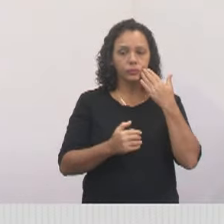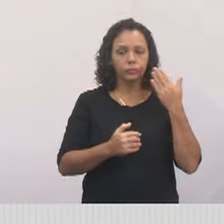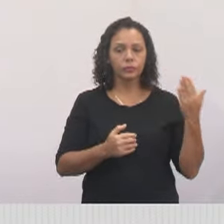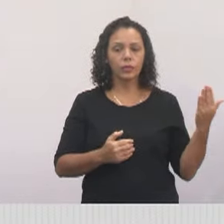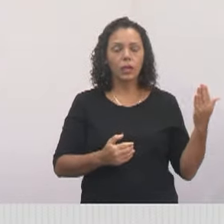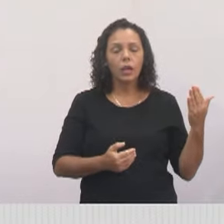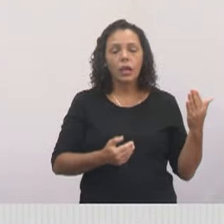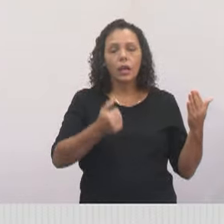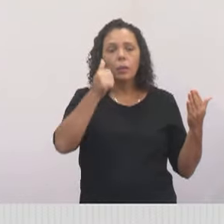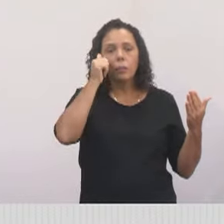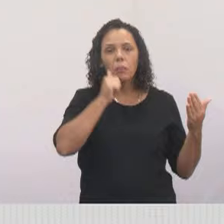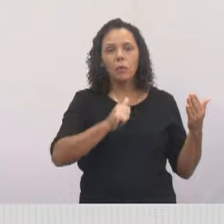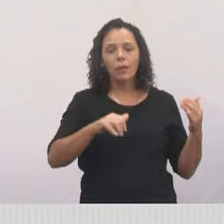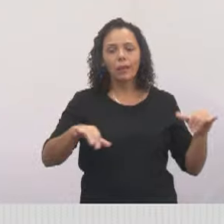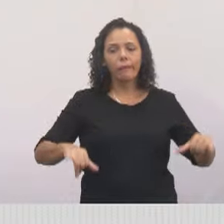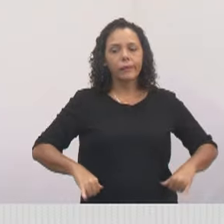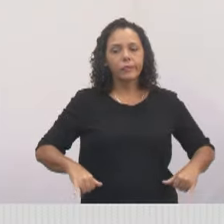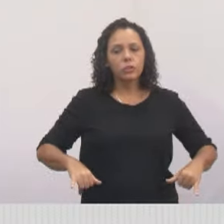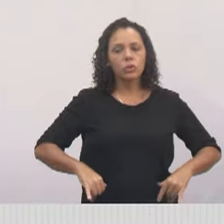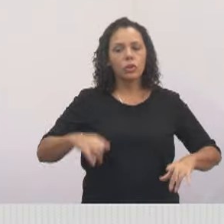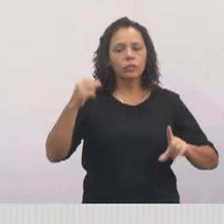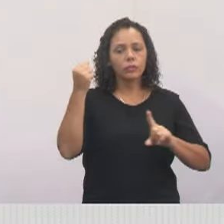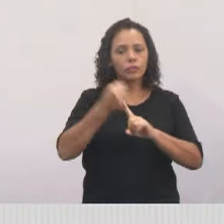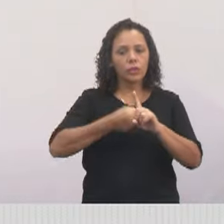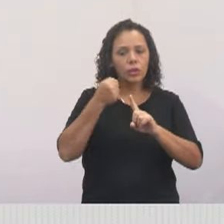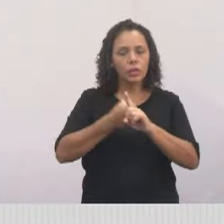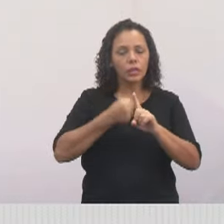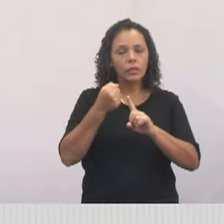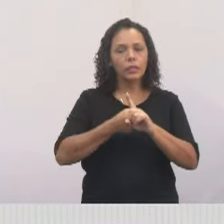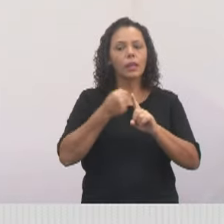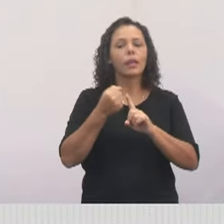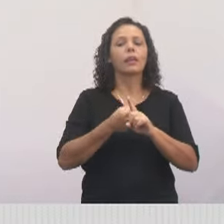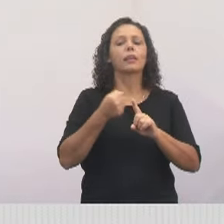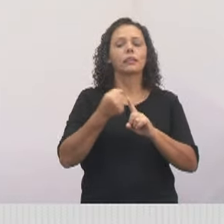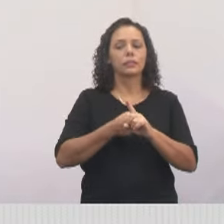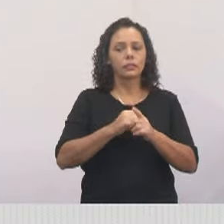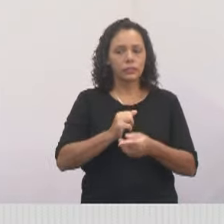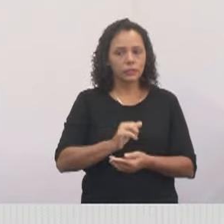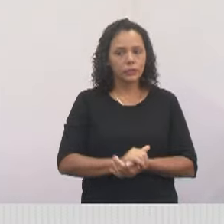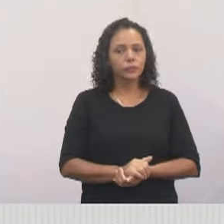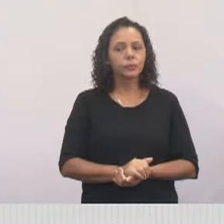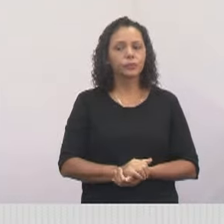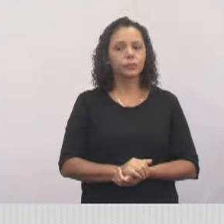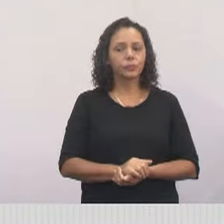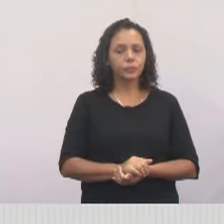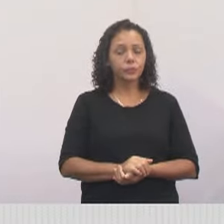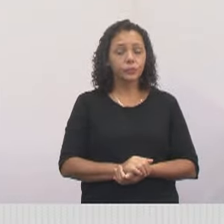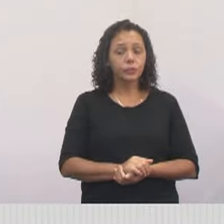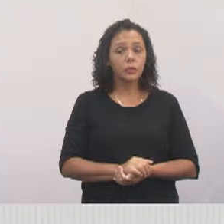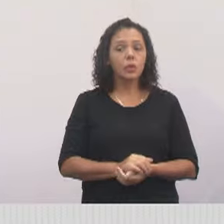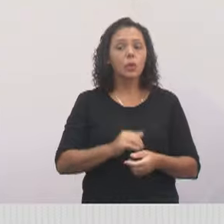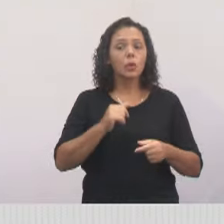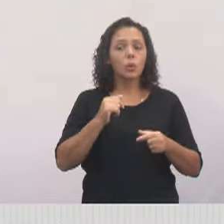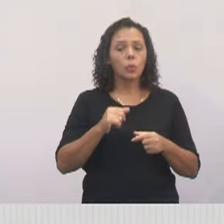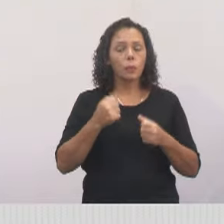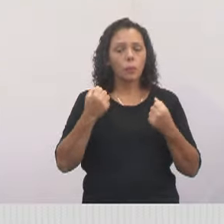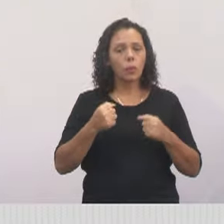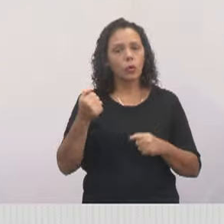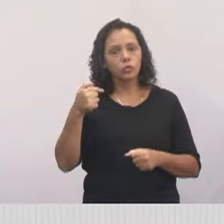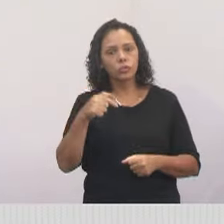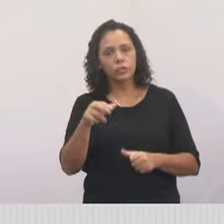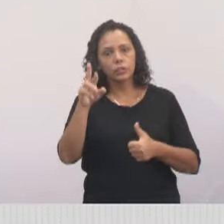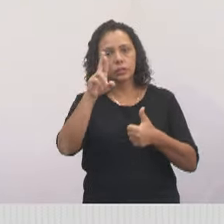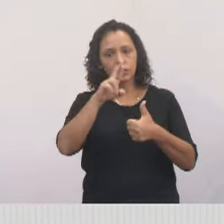você, mulher, vítima de violência, a você, mulher, que passa por algum tipo de violência, procure a Procuradoria da Mulher.